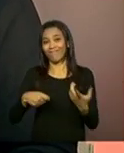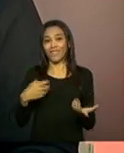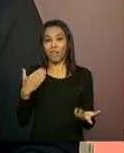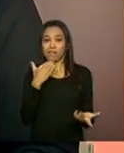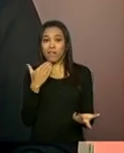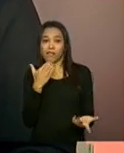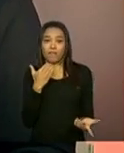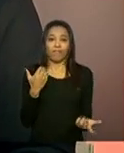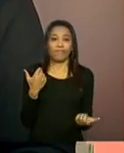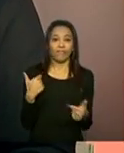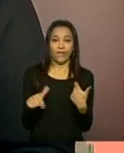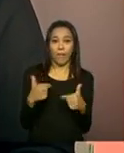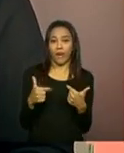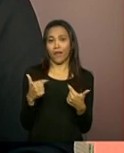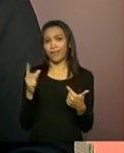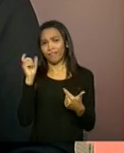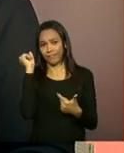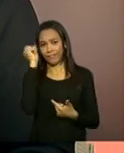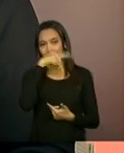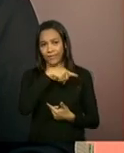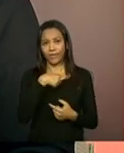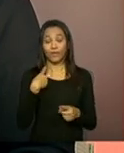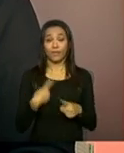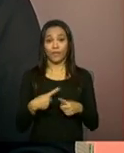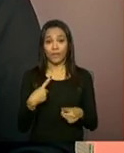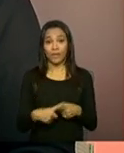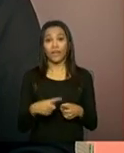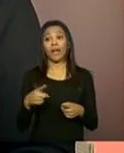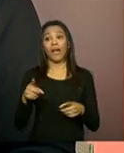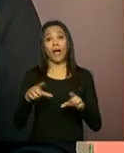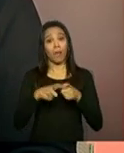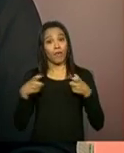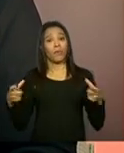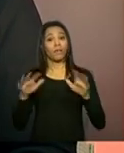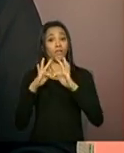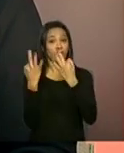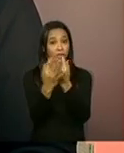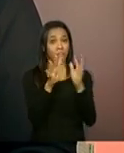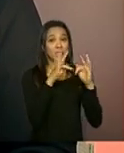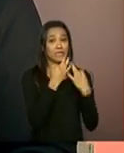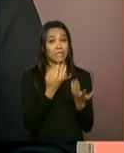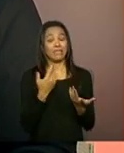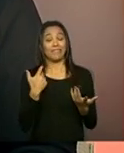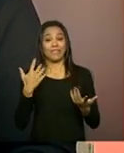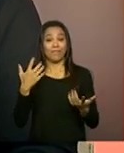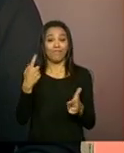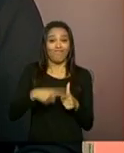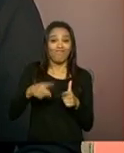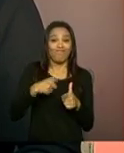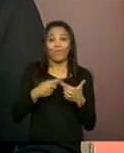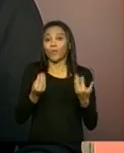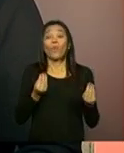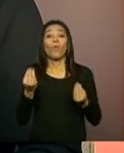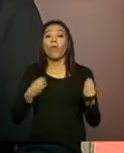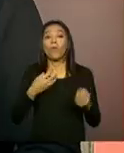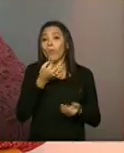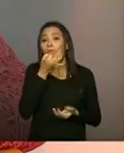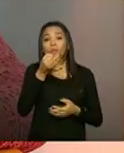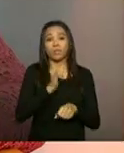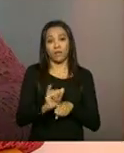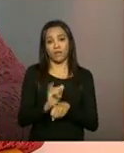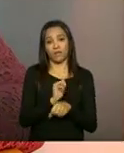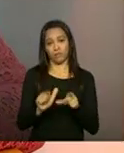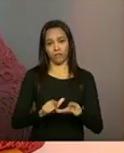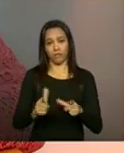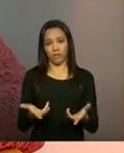atividades, apesar da grande vulnerabilidade. Que estratégias vocês podem sugerir? Bom,